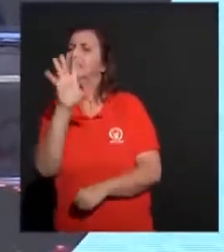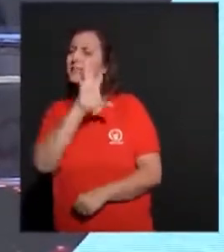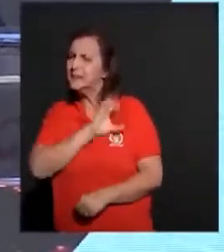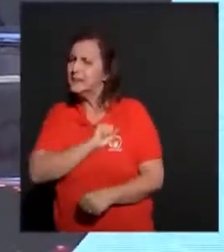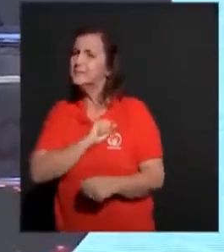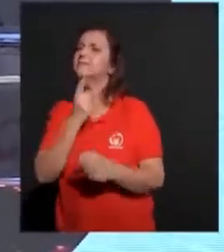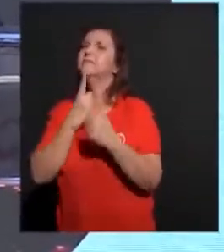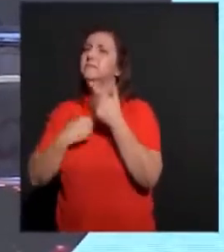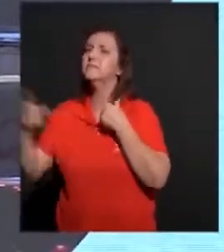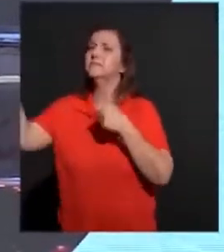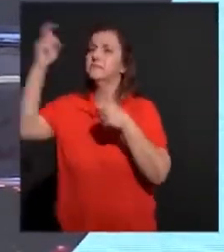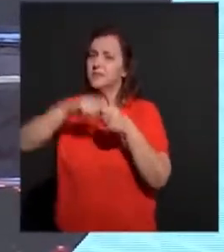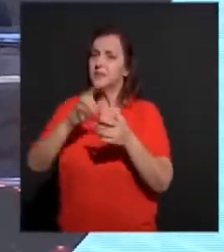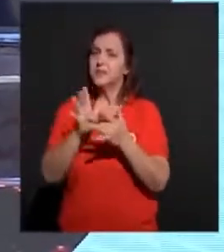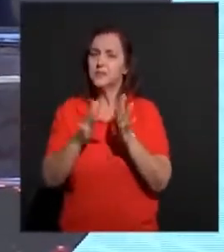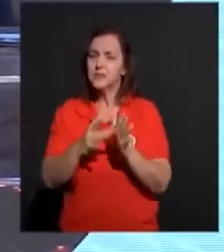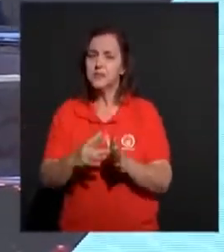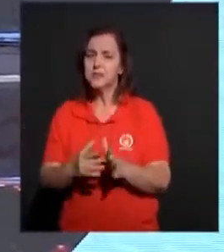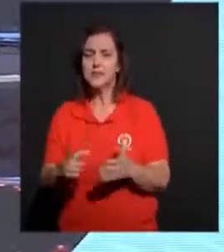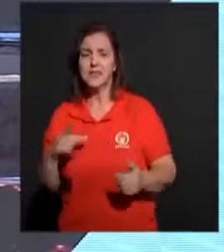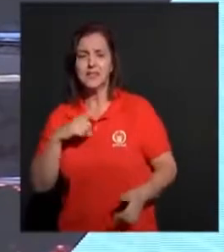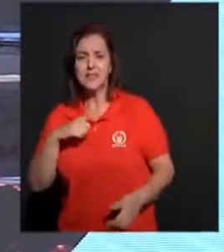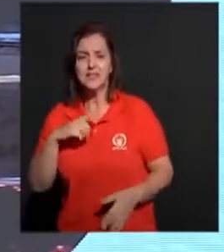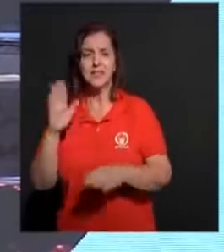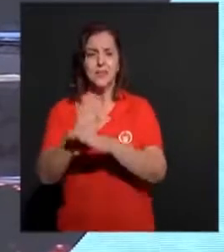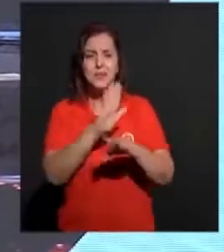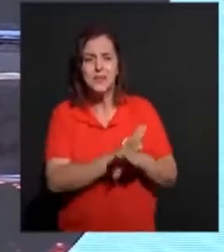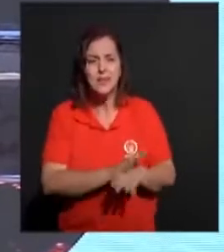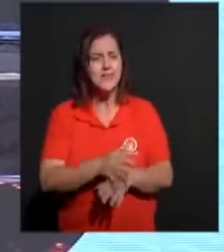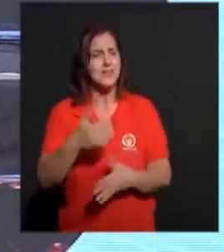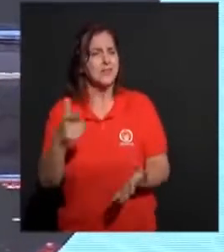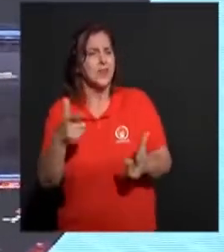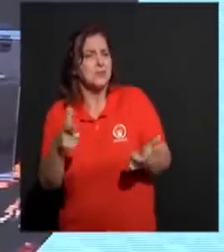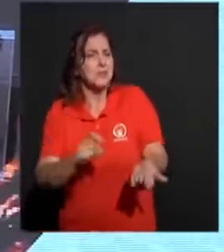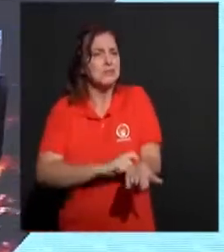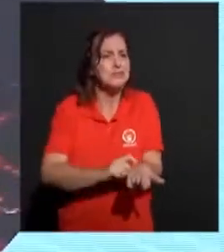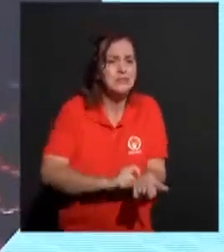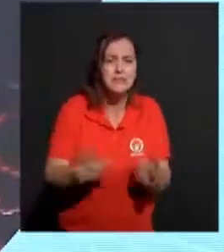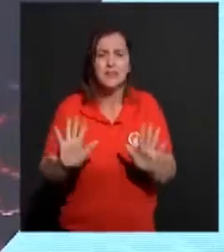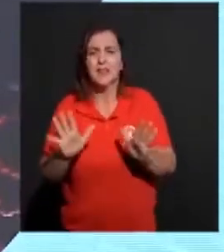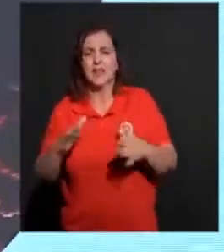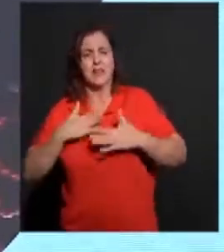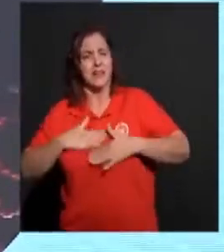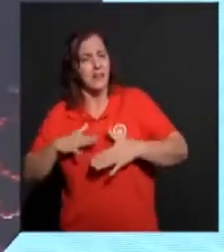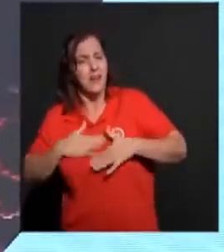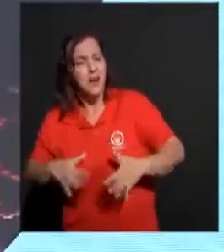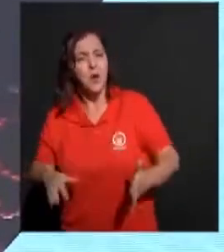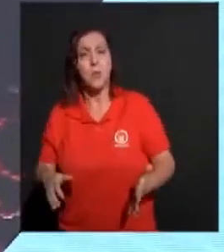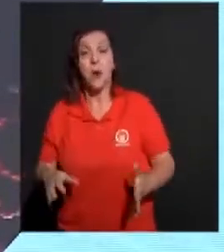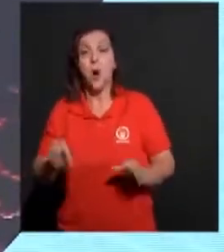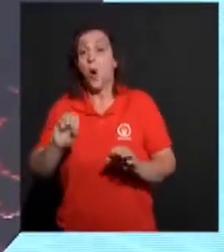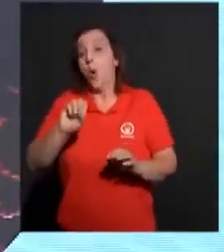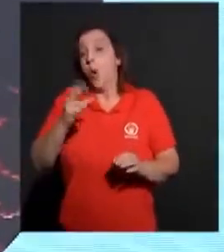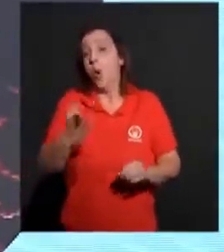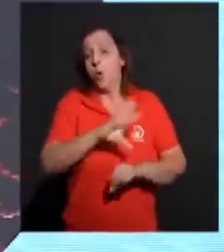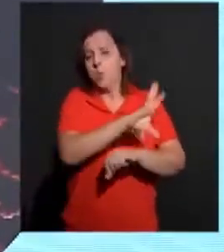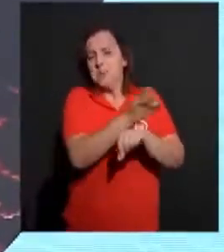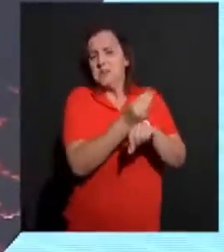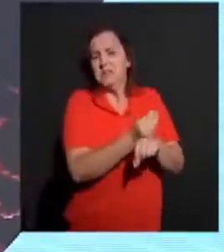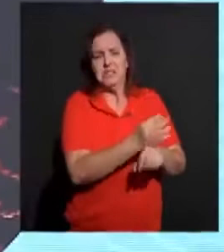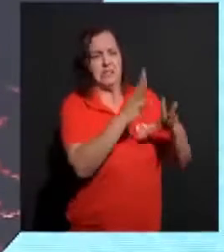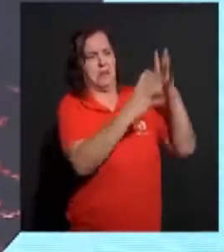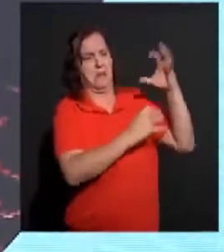Com sinceridade. Que tem andado fazendo o bem. Que não tem se irritado. Ou tem sido uma noiva. Que tem causado brigas. Contendas.